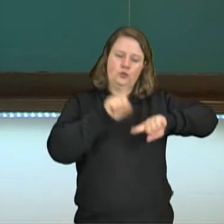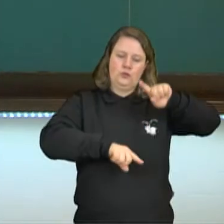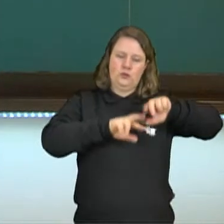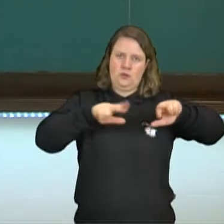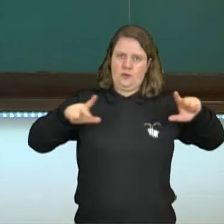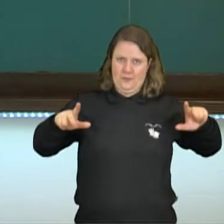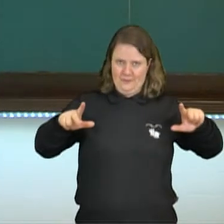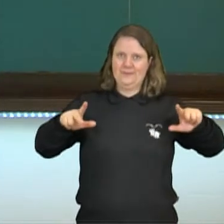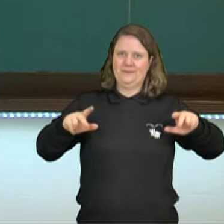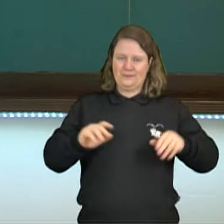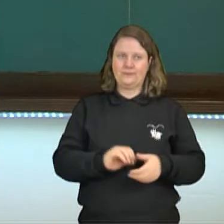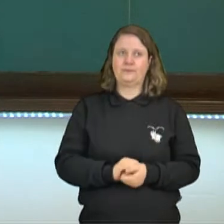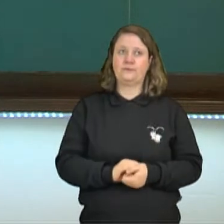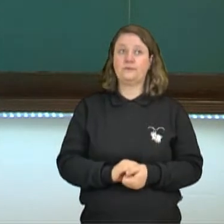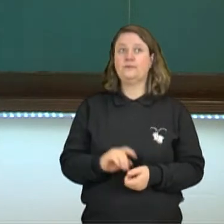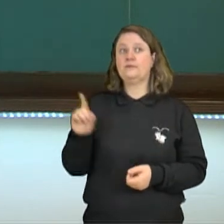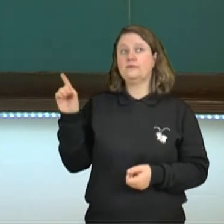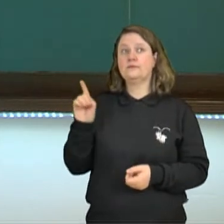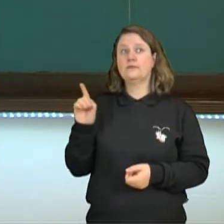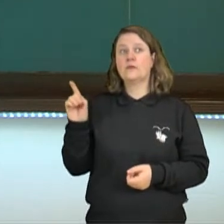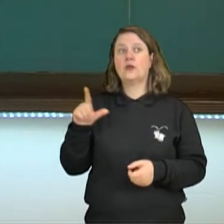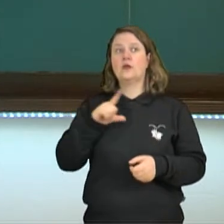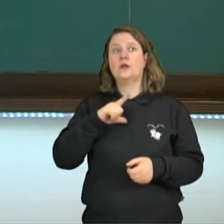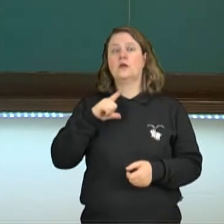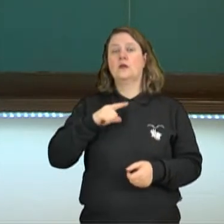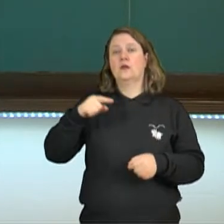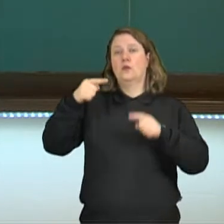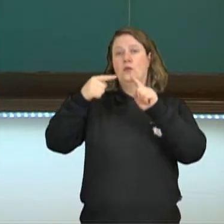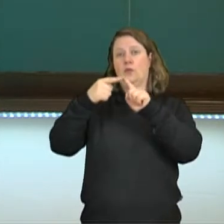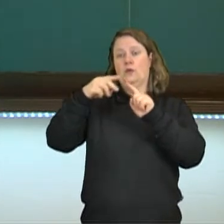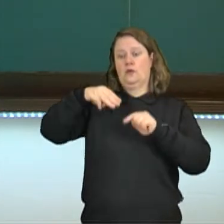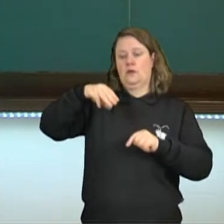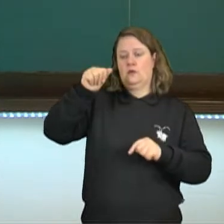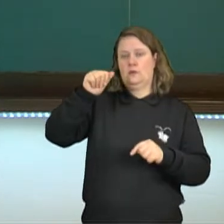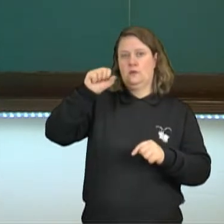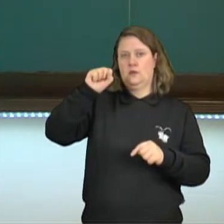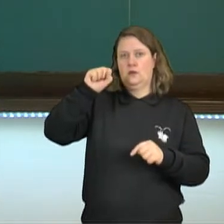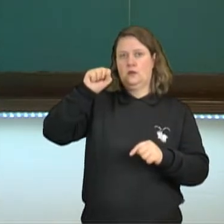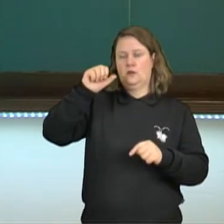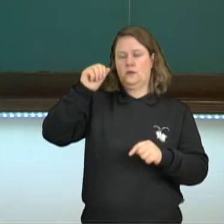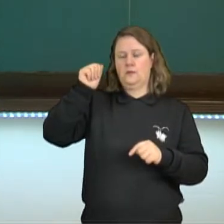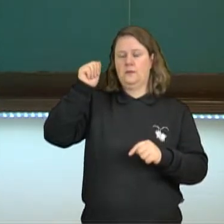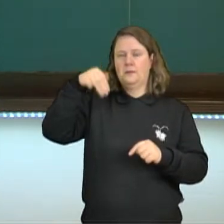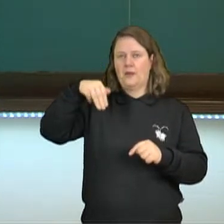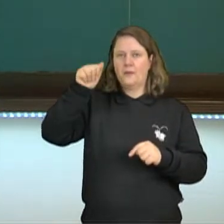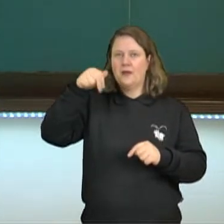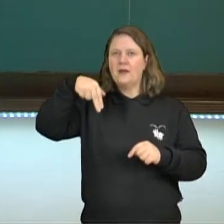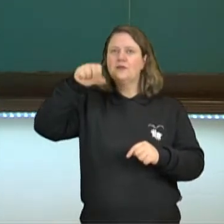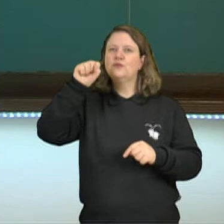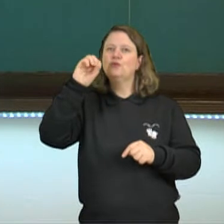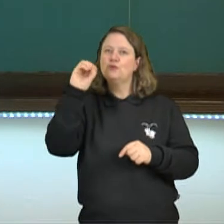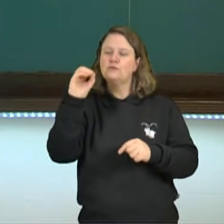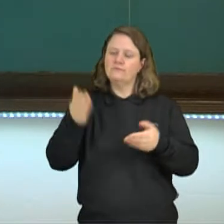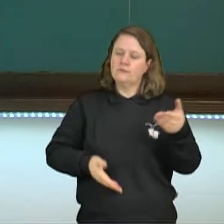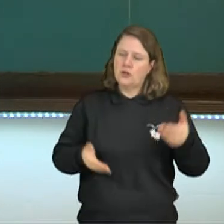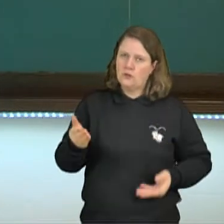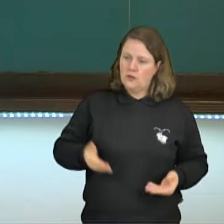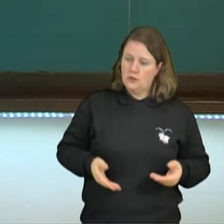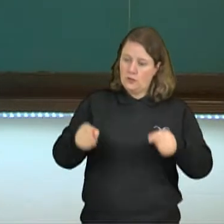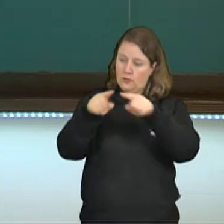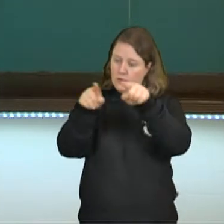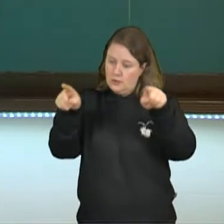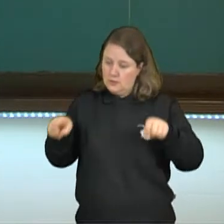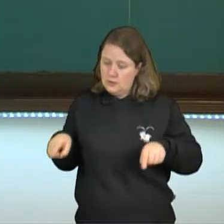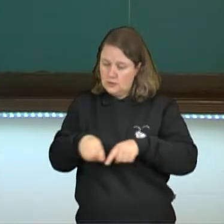feudo. Então, aqui, partes de um feudo. Nós vamos ter o manso servil, que são as terras dos servos, o